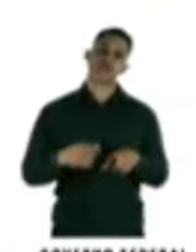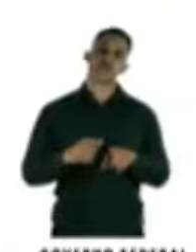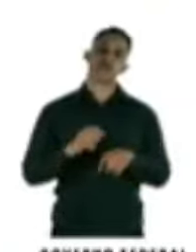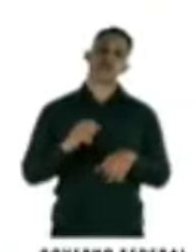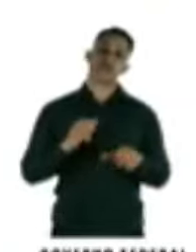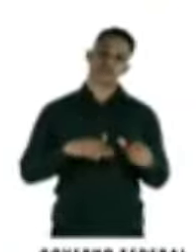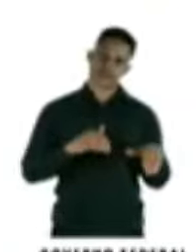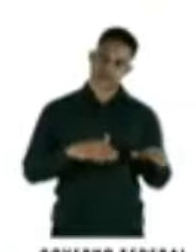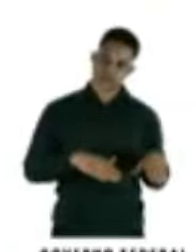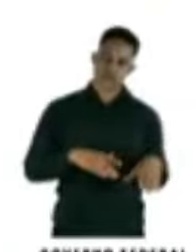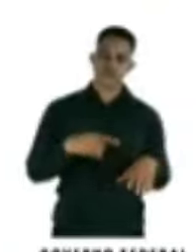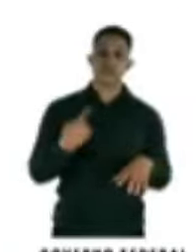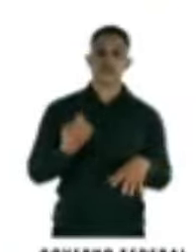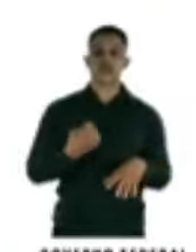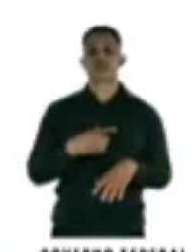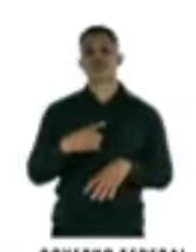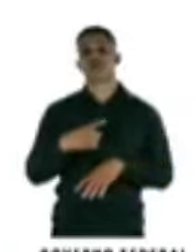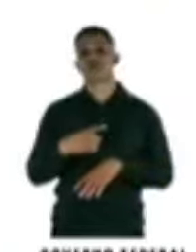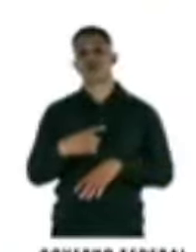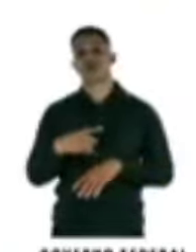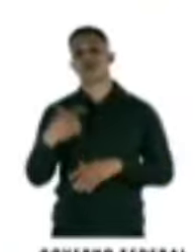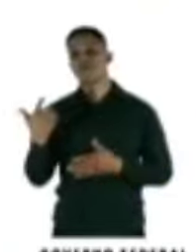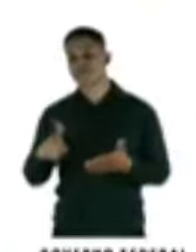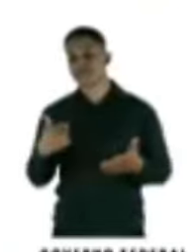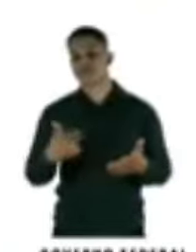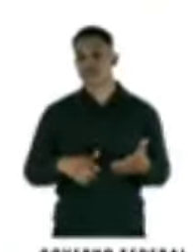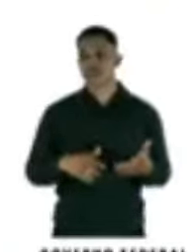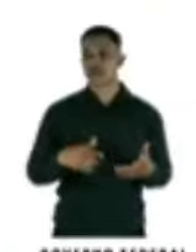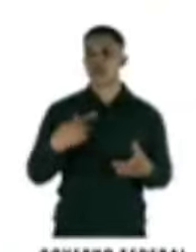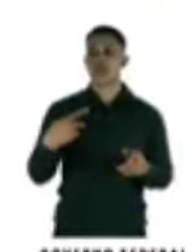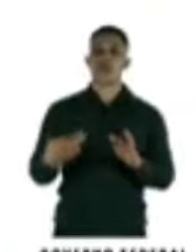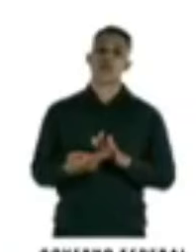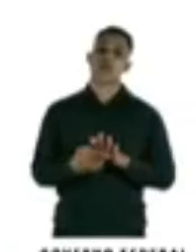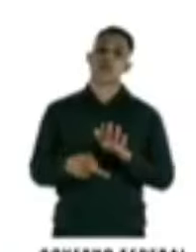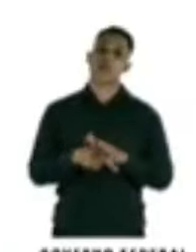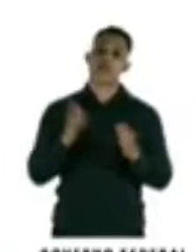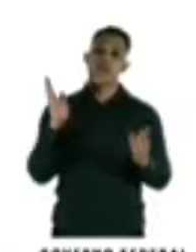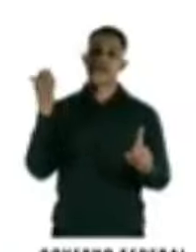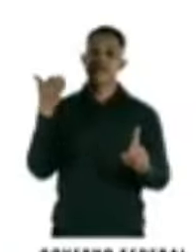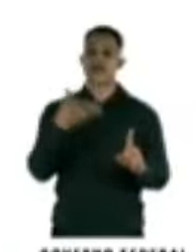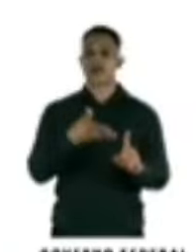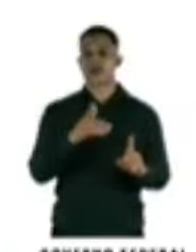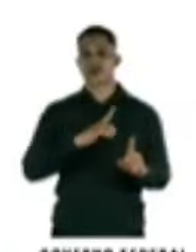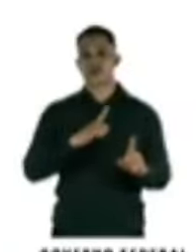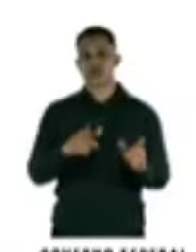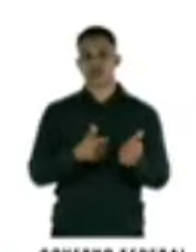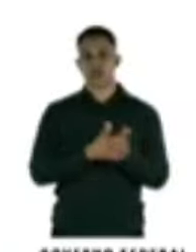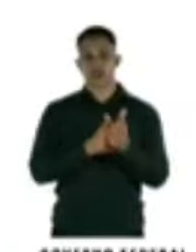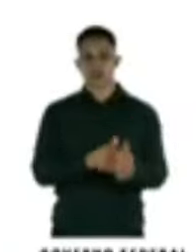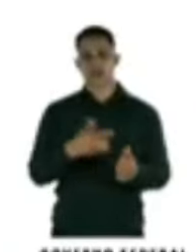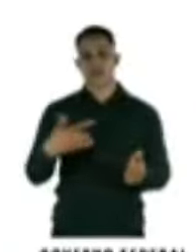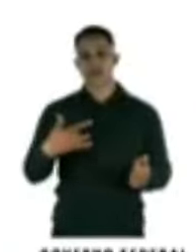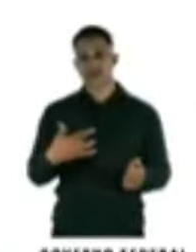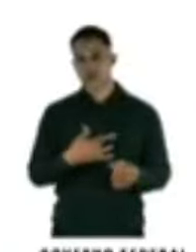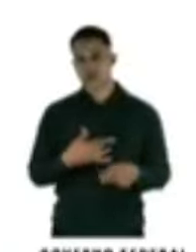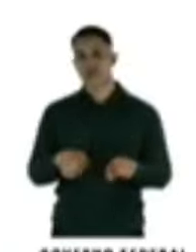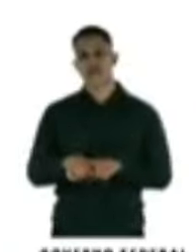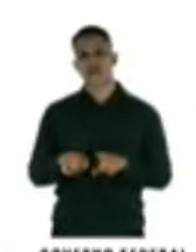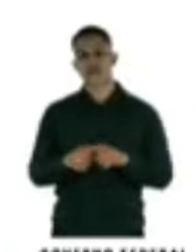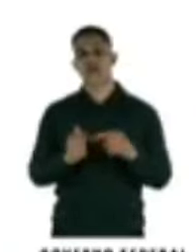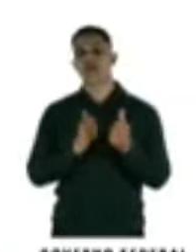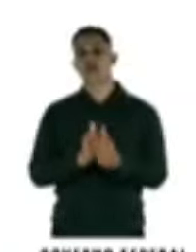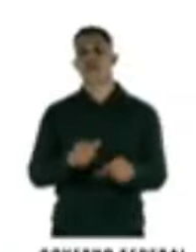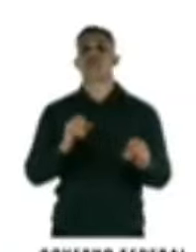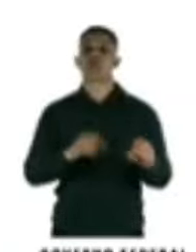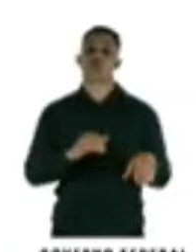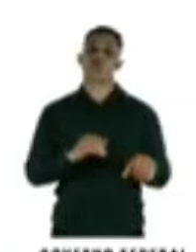a gente tem repercussão referente ao tanto acompanhamento de saúde, tanto acompanhamento de